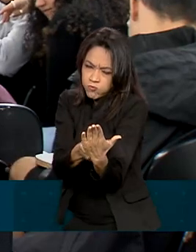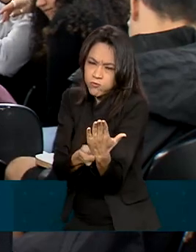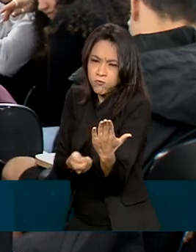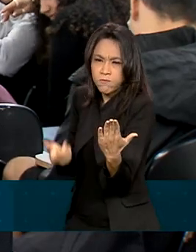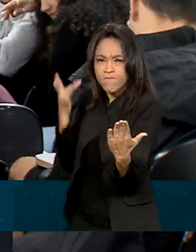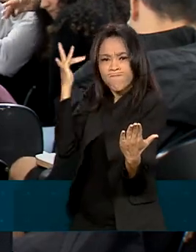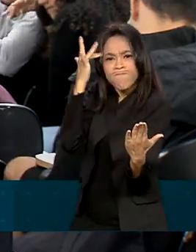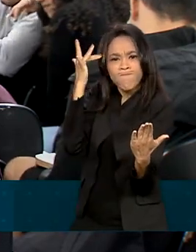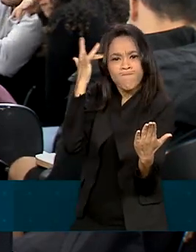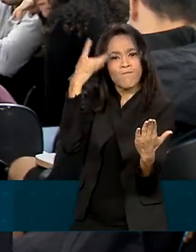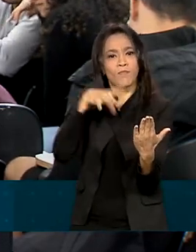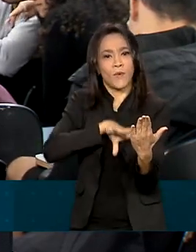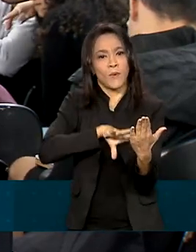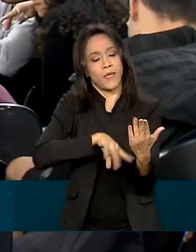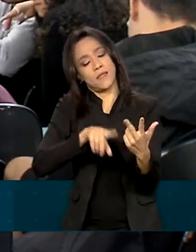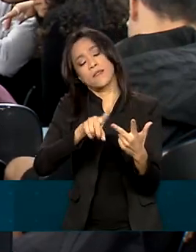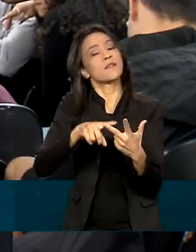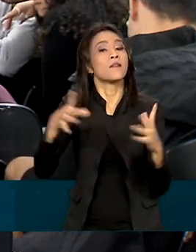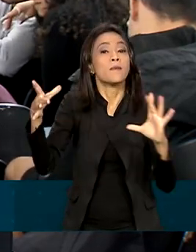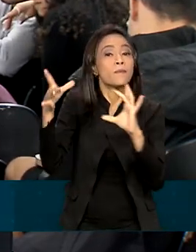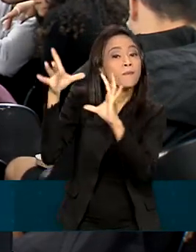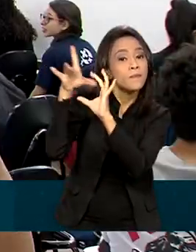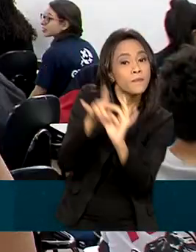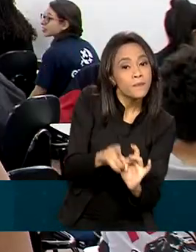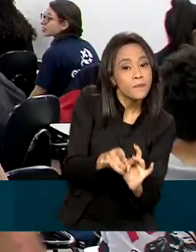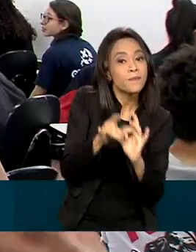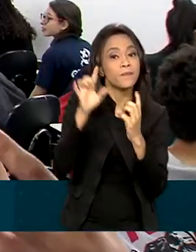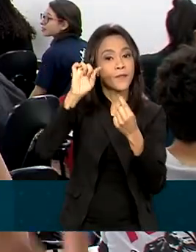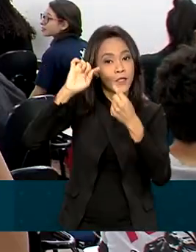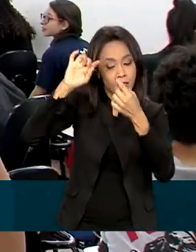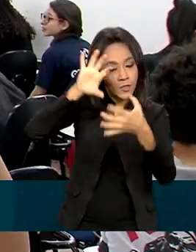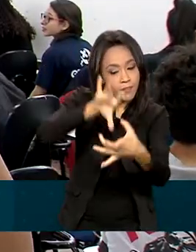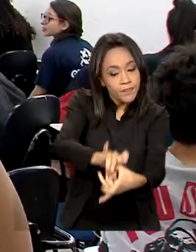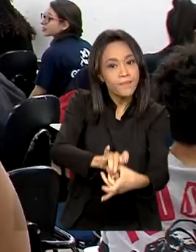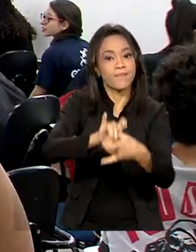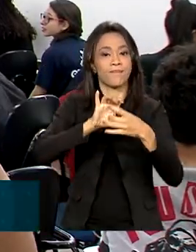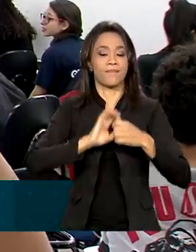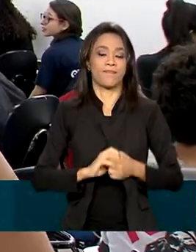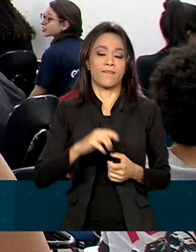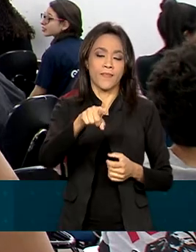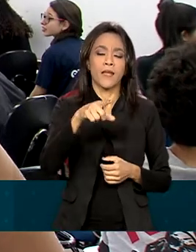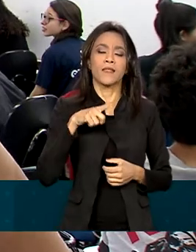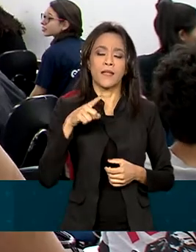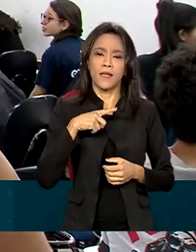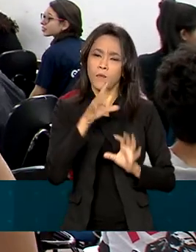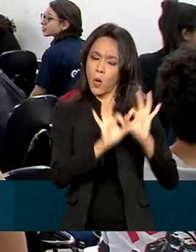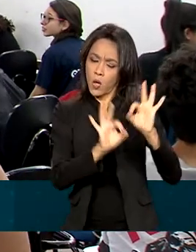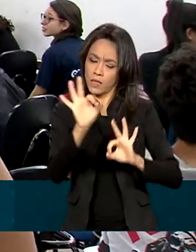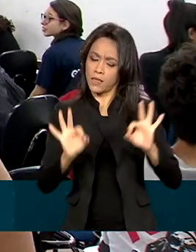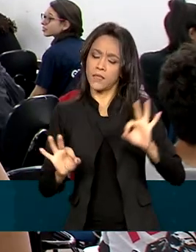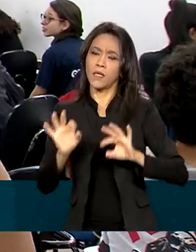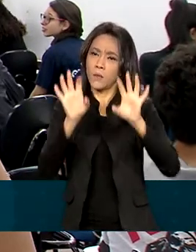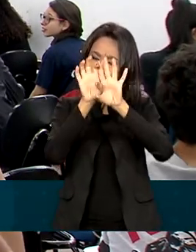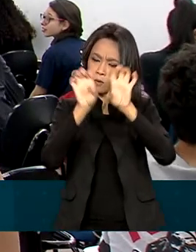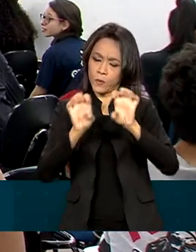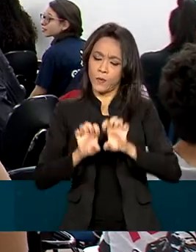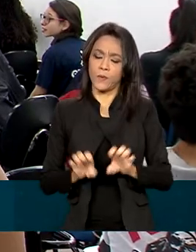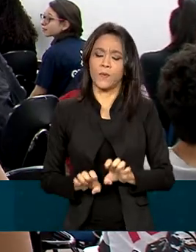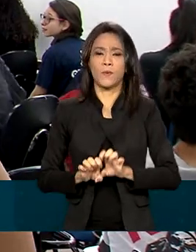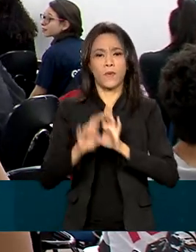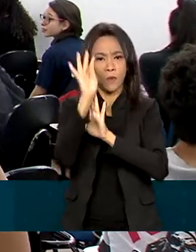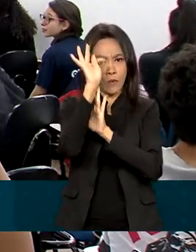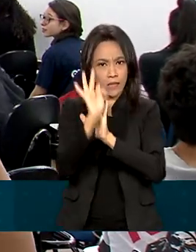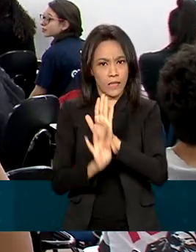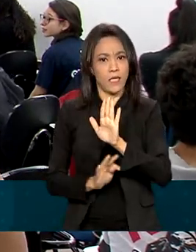da língua portuguesa, coerência e coesão. Tem que ter toda uma organização, tem toda uma estrutura, tem que usar os